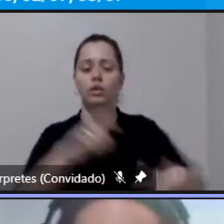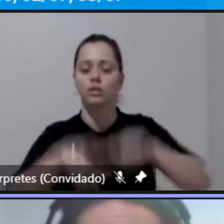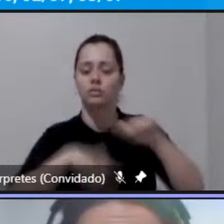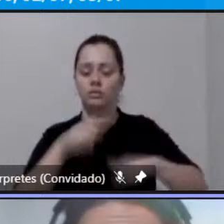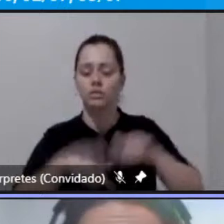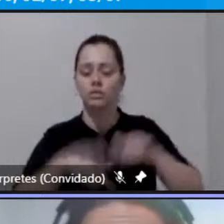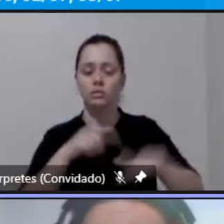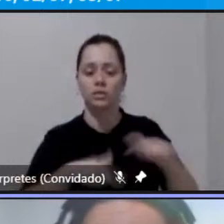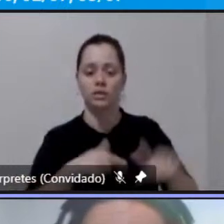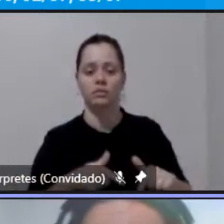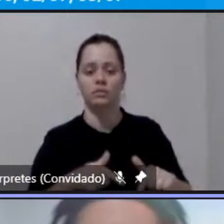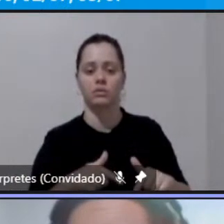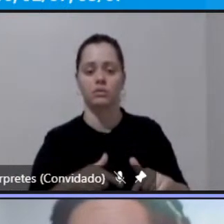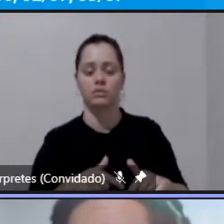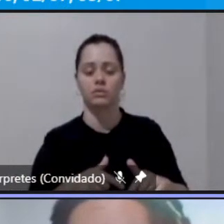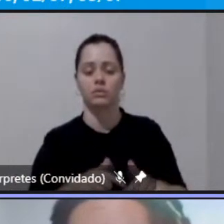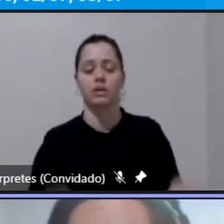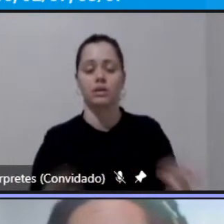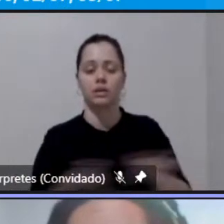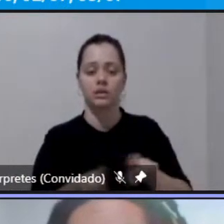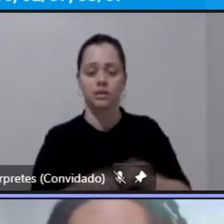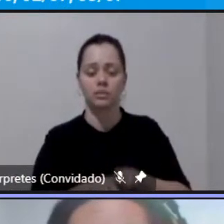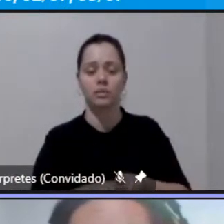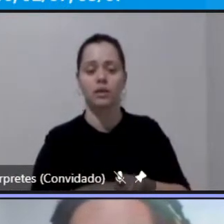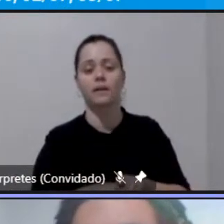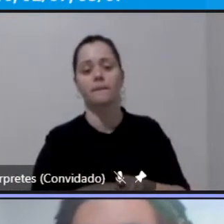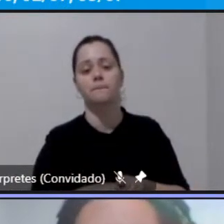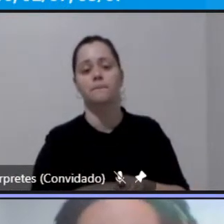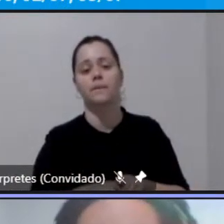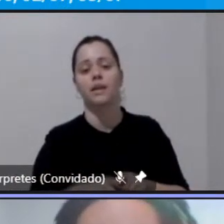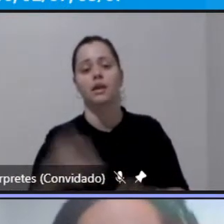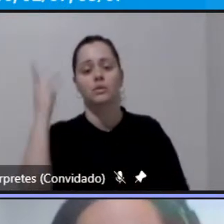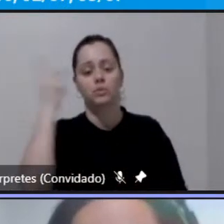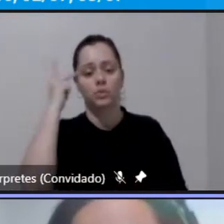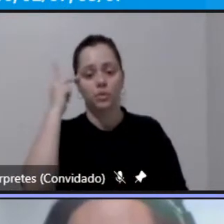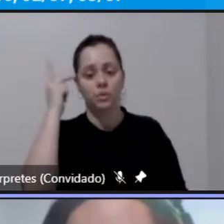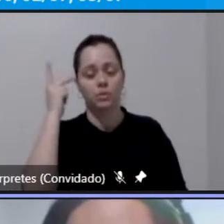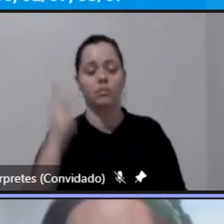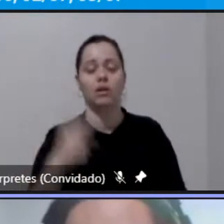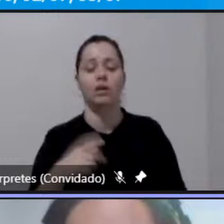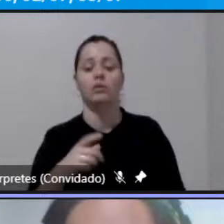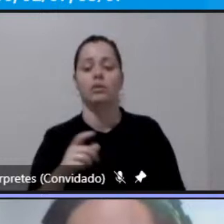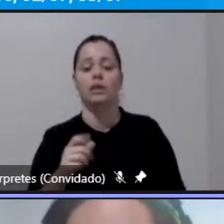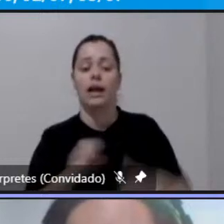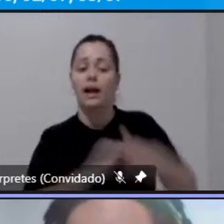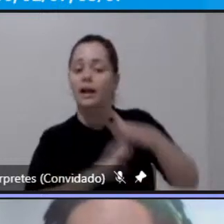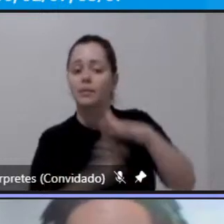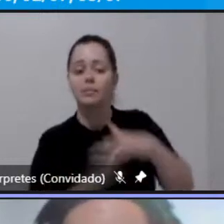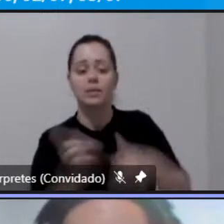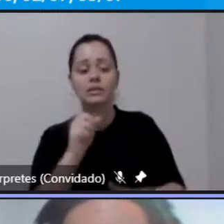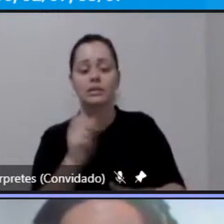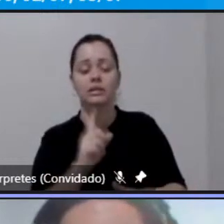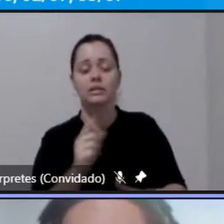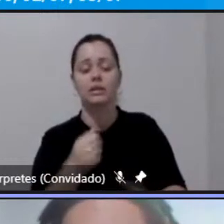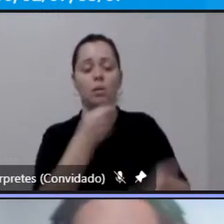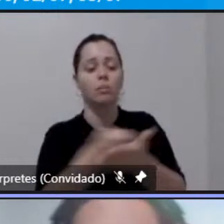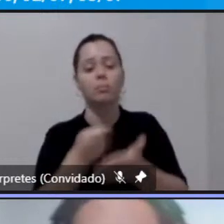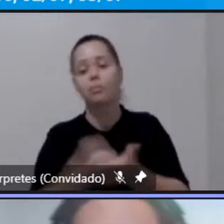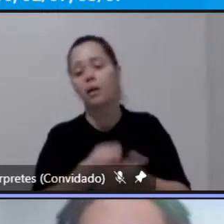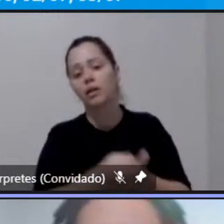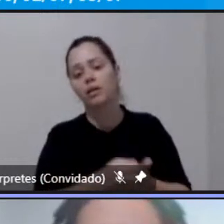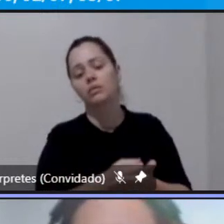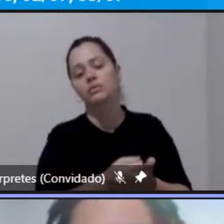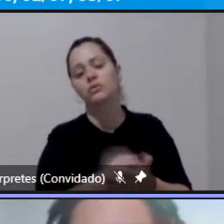percentual e no caso de Campos do Jordão a empresa não estava fazendo esse repasse do percentual dela